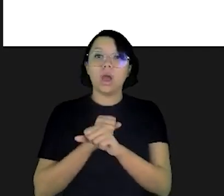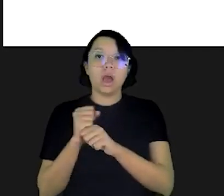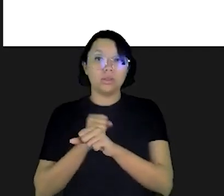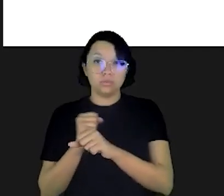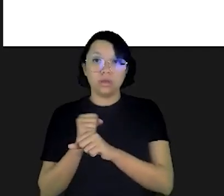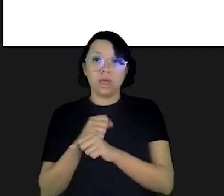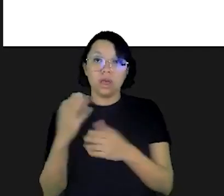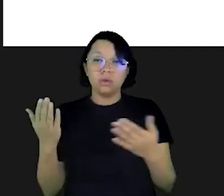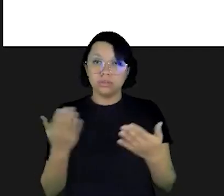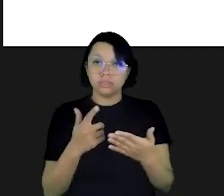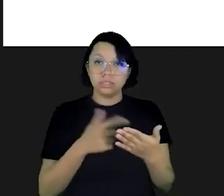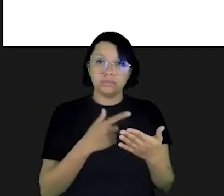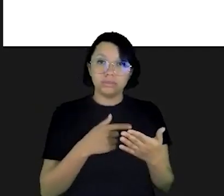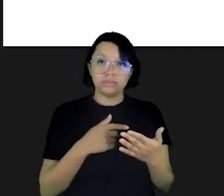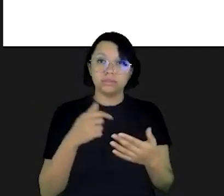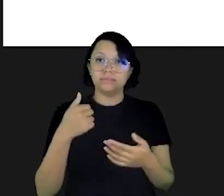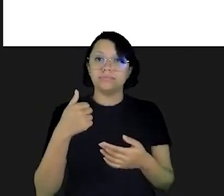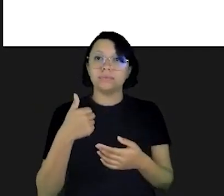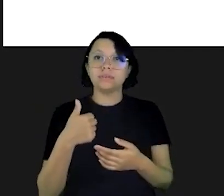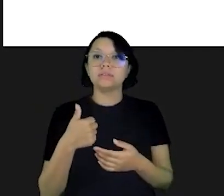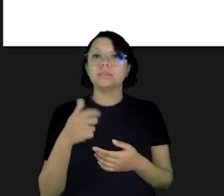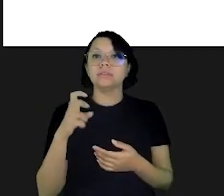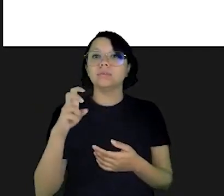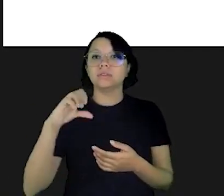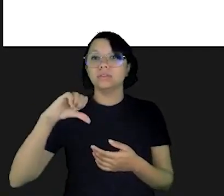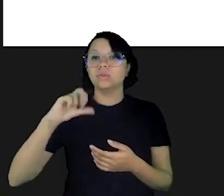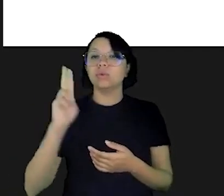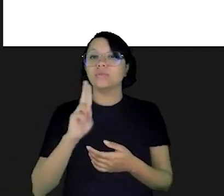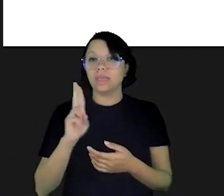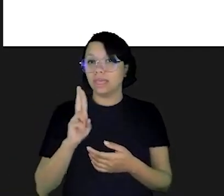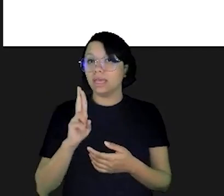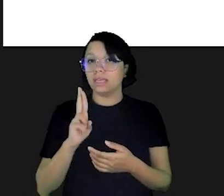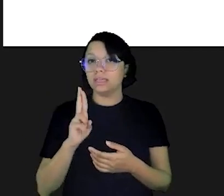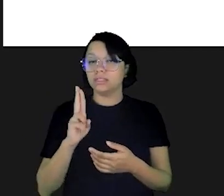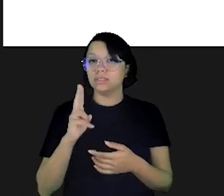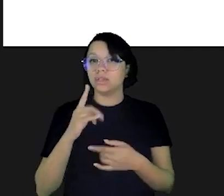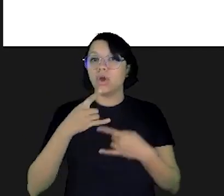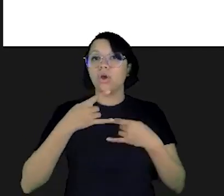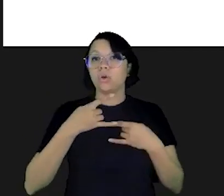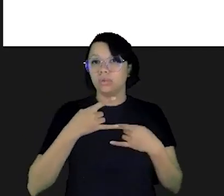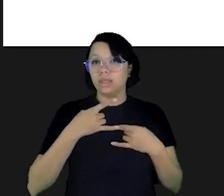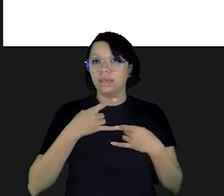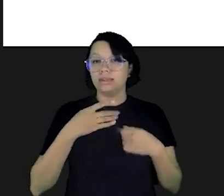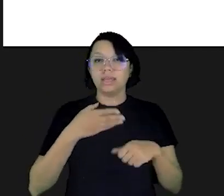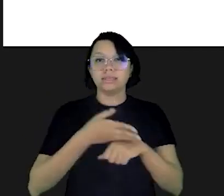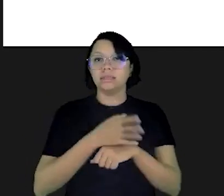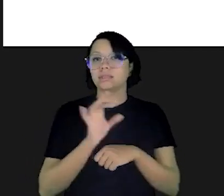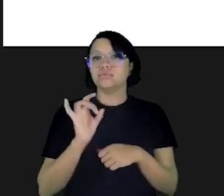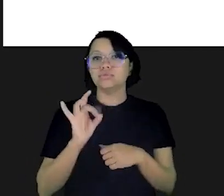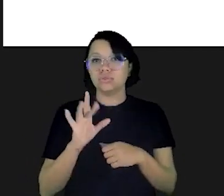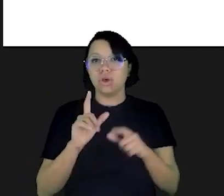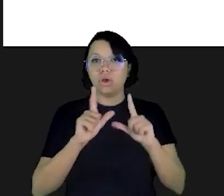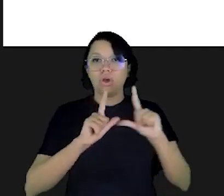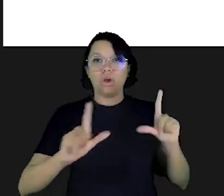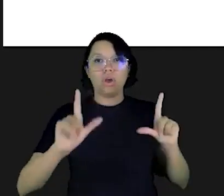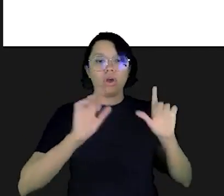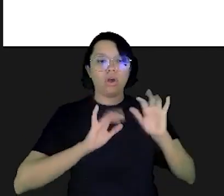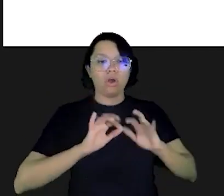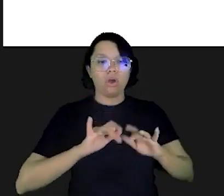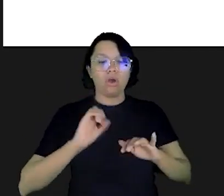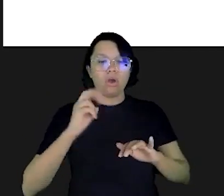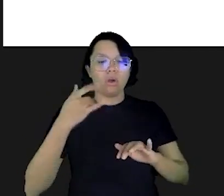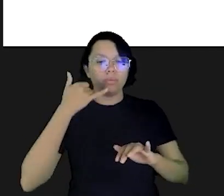pode comprar essa assinatura anual dessa revista por R$159 para a versão online